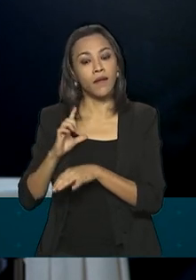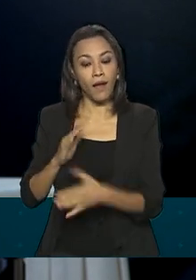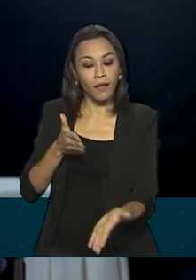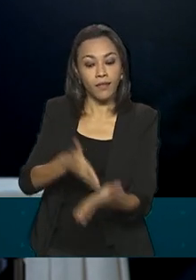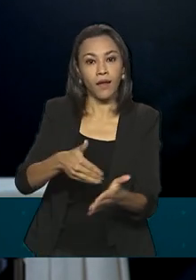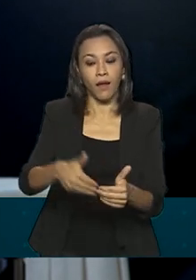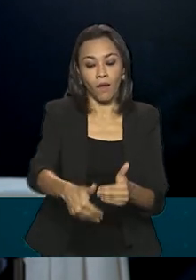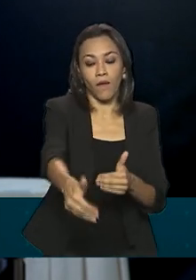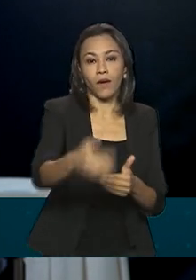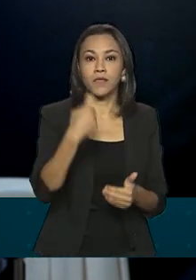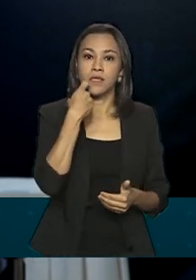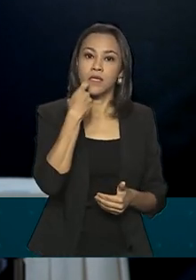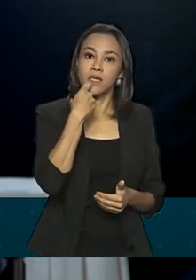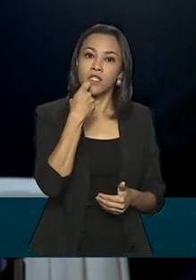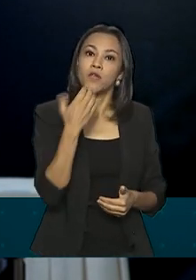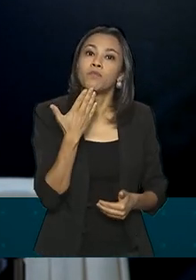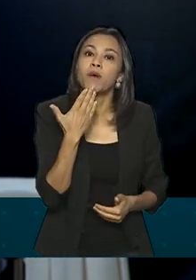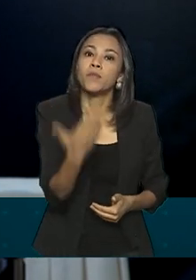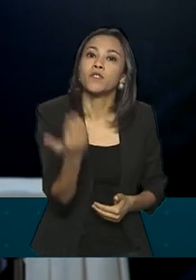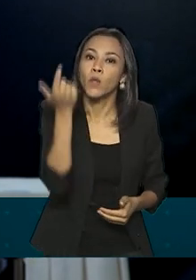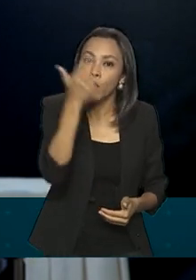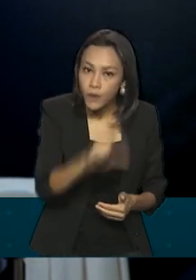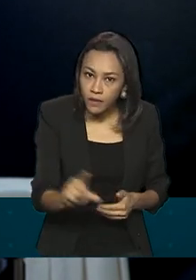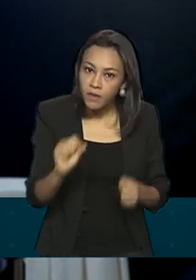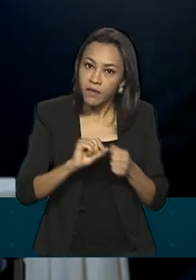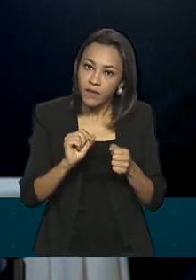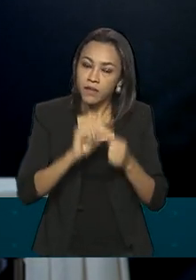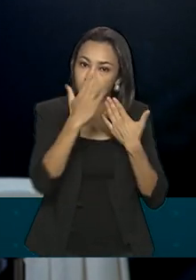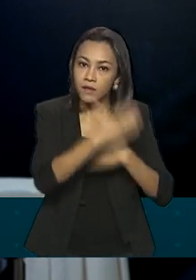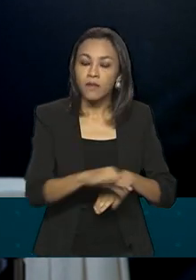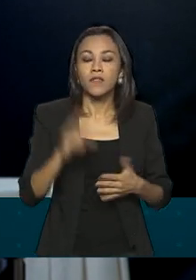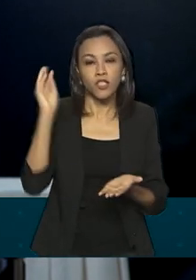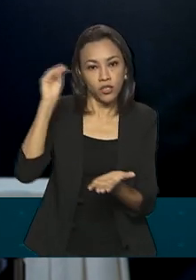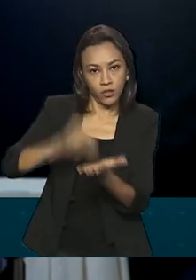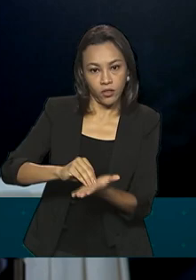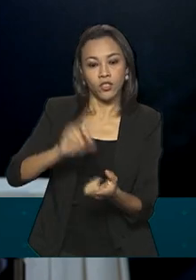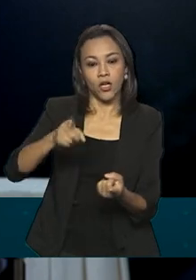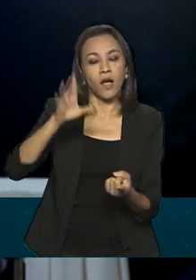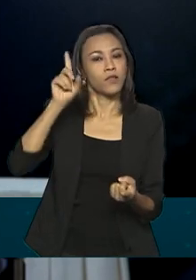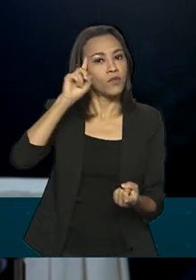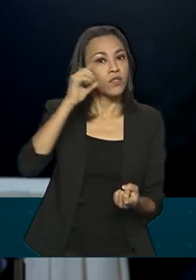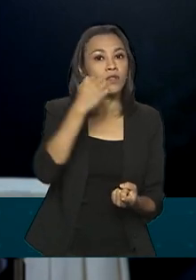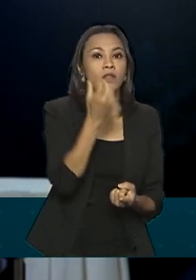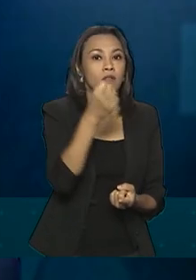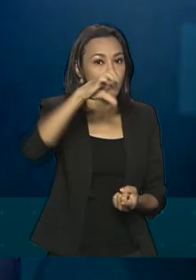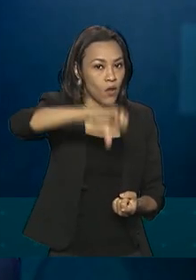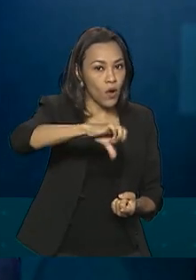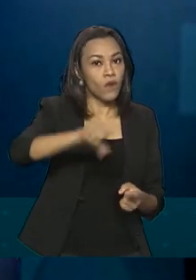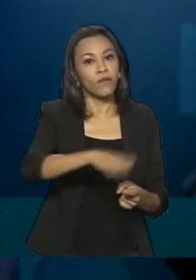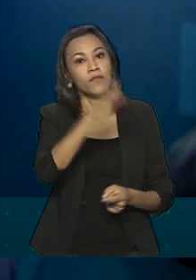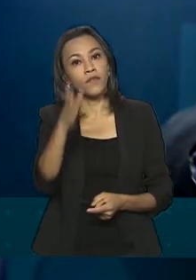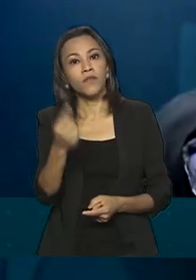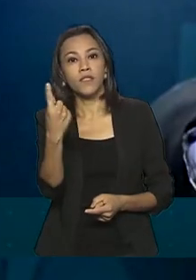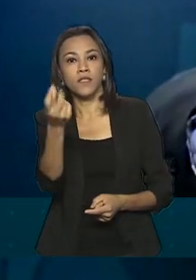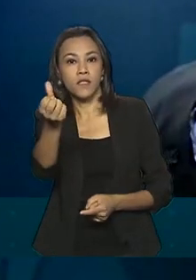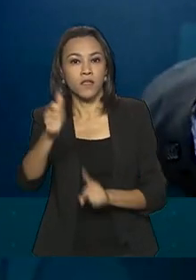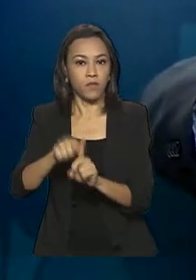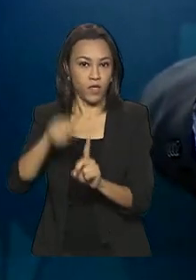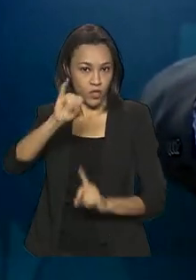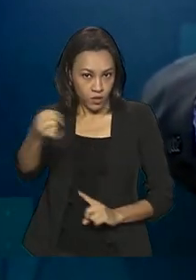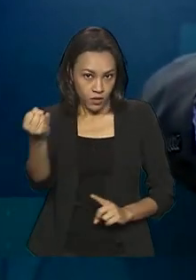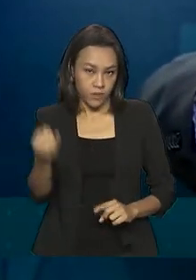sexta-feira para solicitar a reaplicação da prova, que está marcada para os dias 9 e 16 de janeiro. É uma prova que